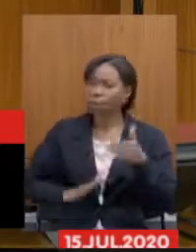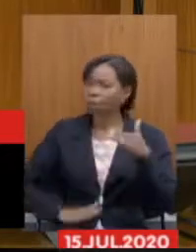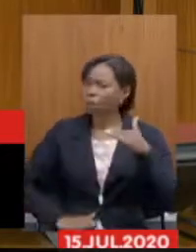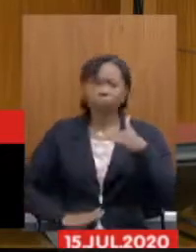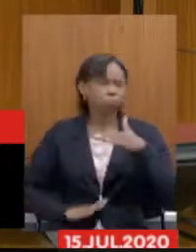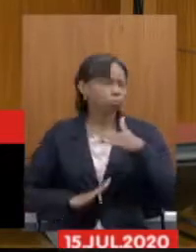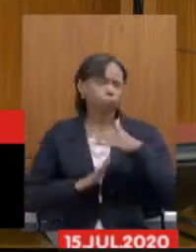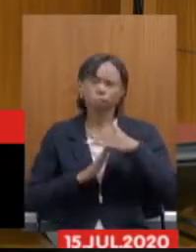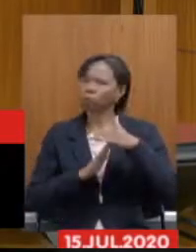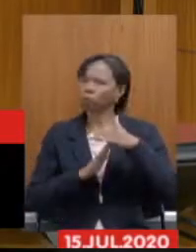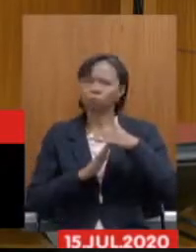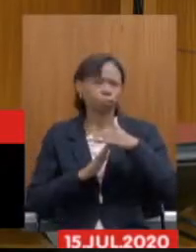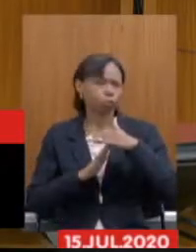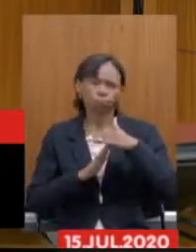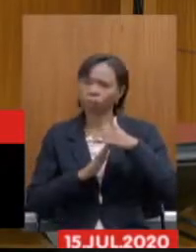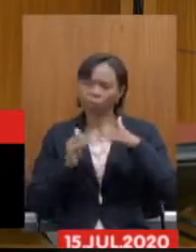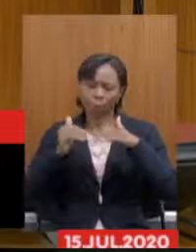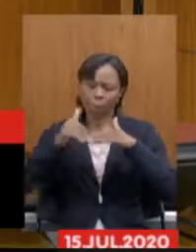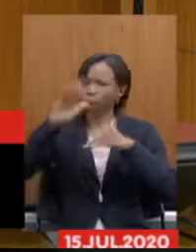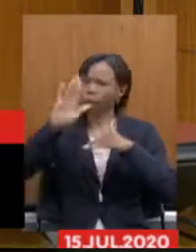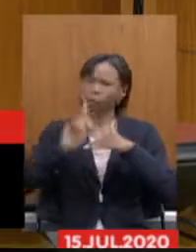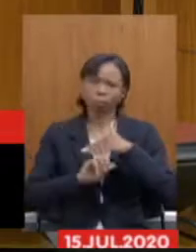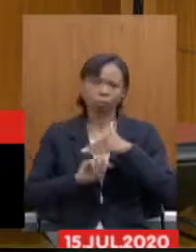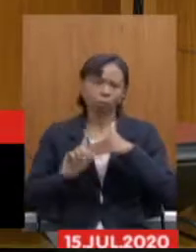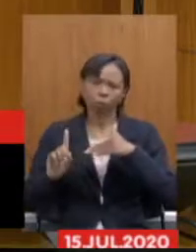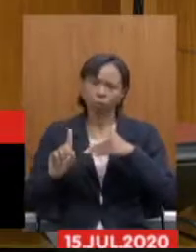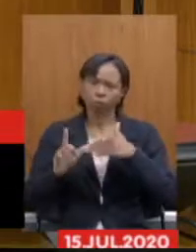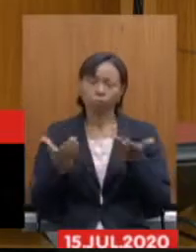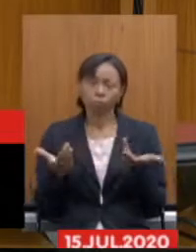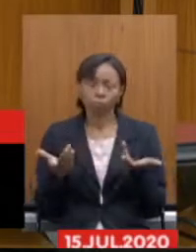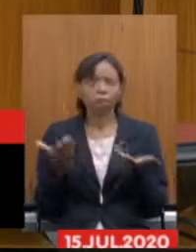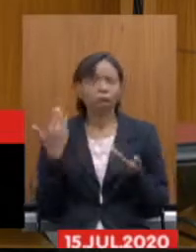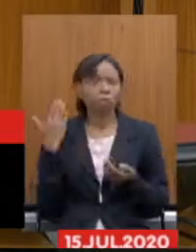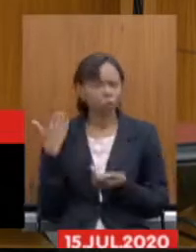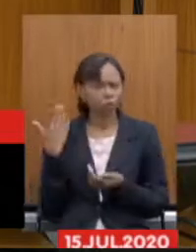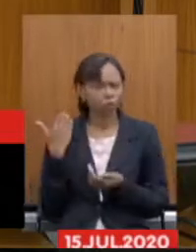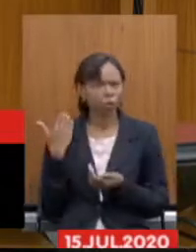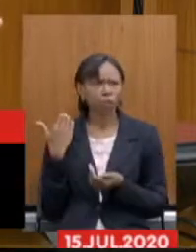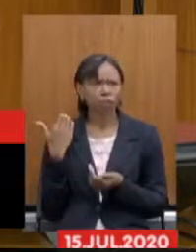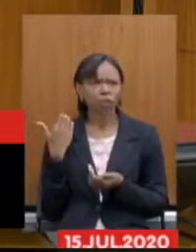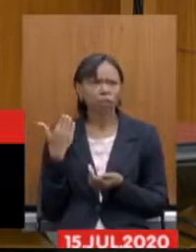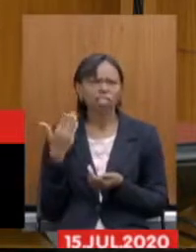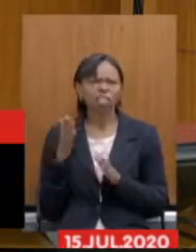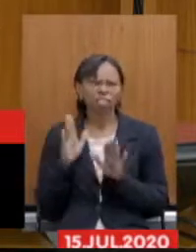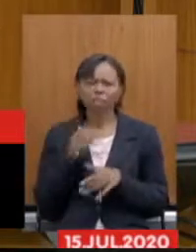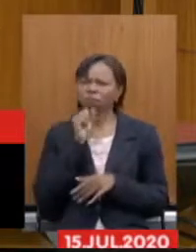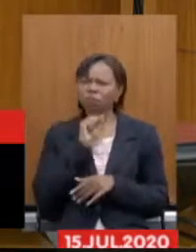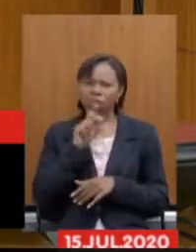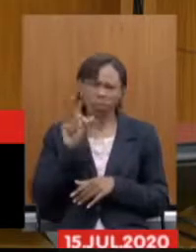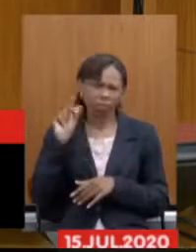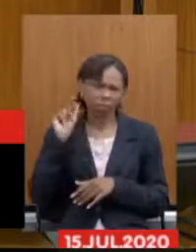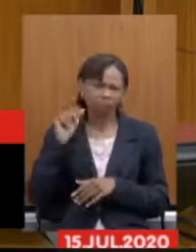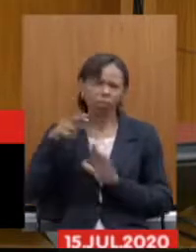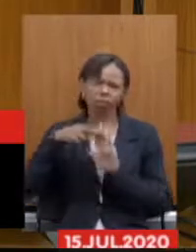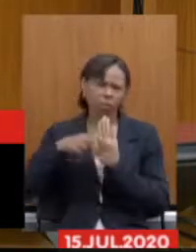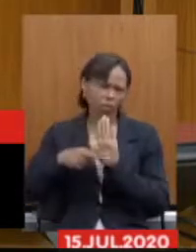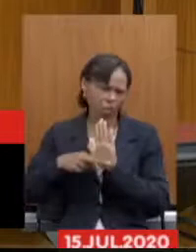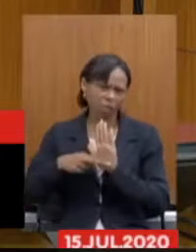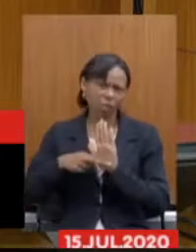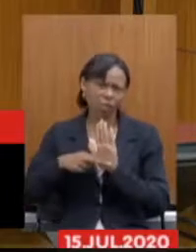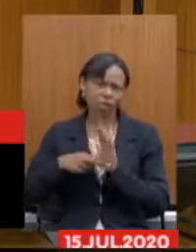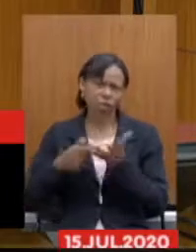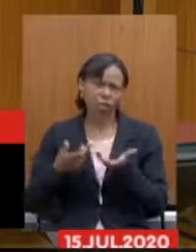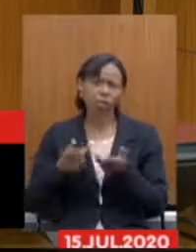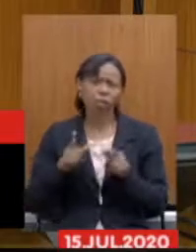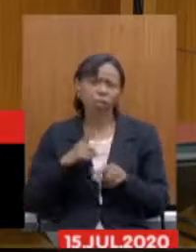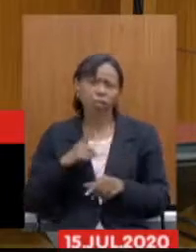nenhuma hipótese, o teto do regime geral. Aqueles anteriores possuem um regime antigo, e aqui faço